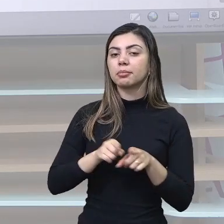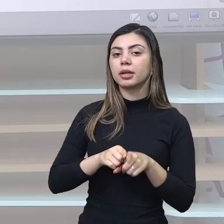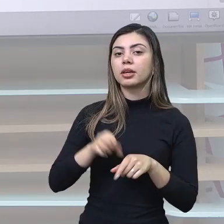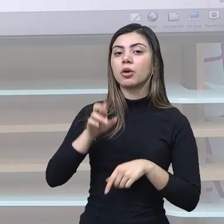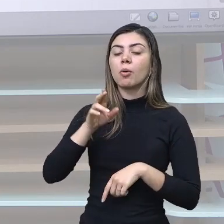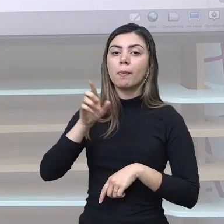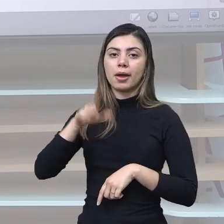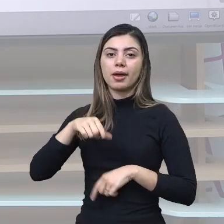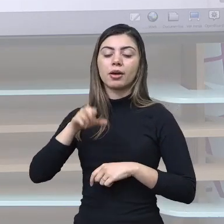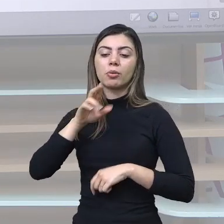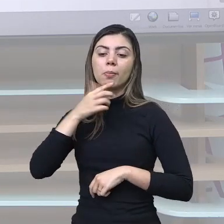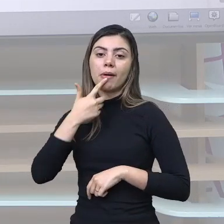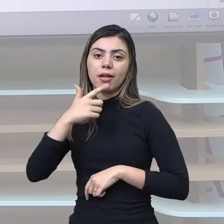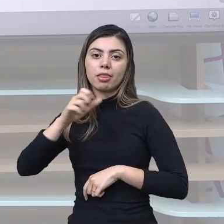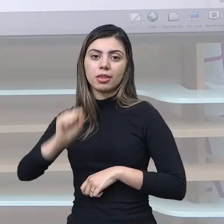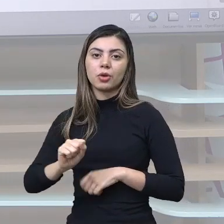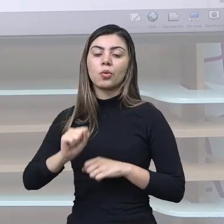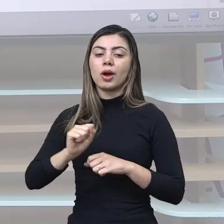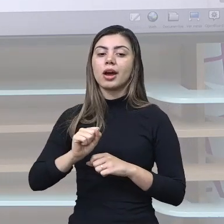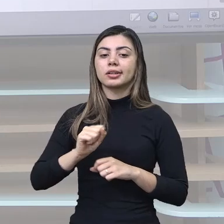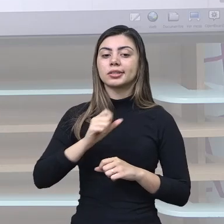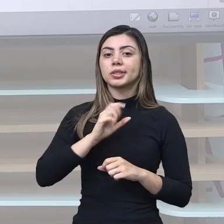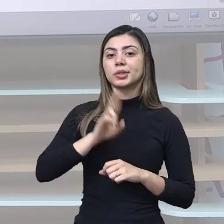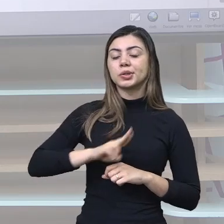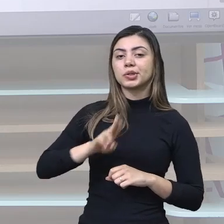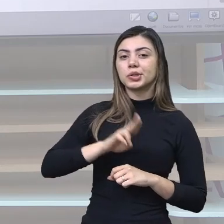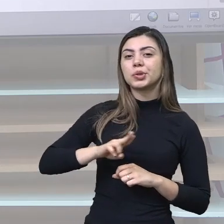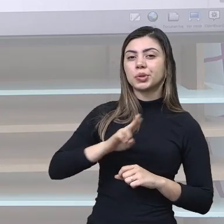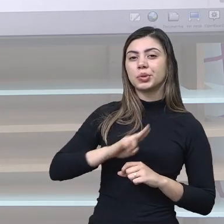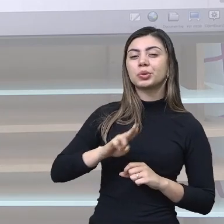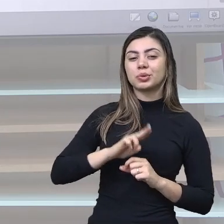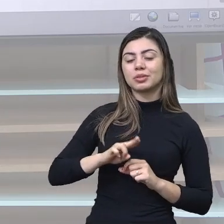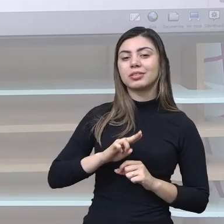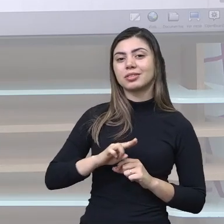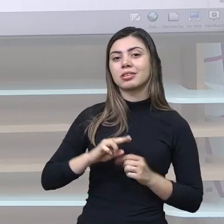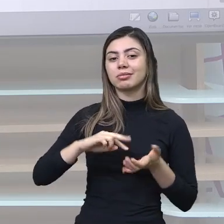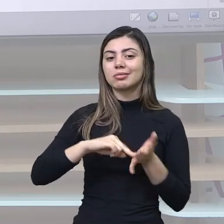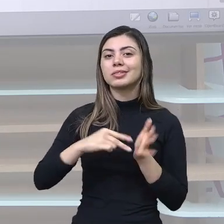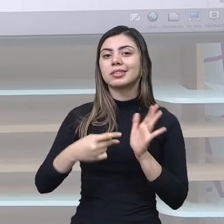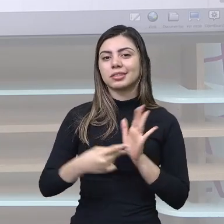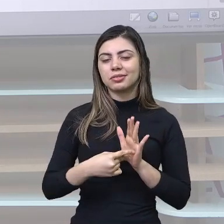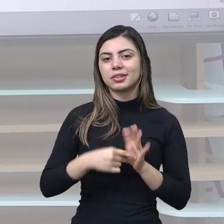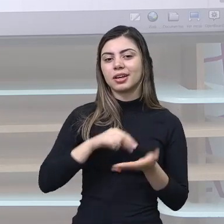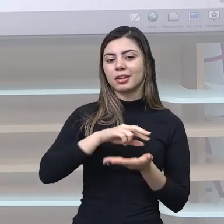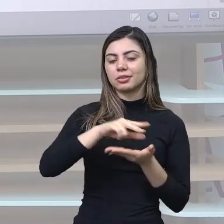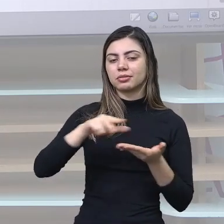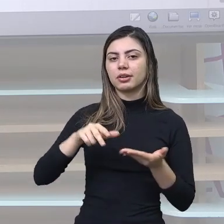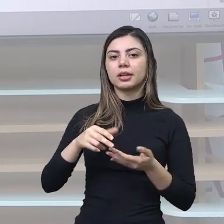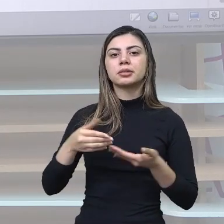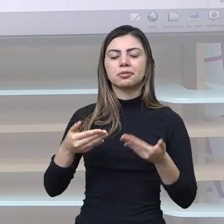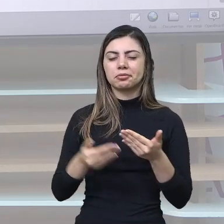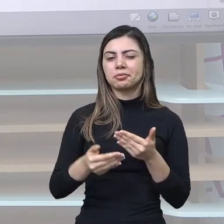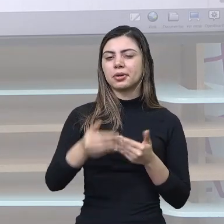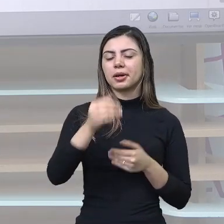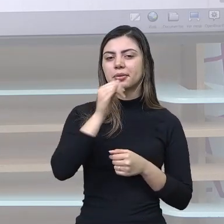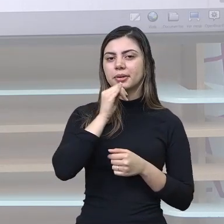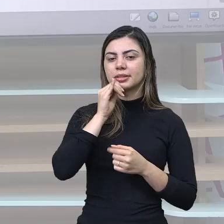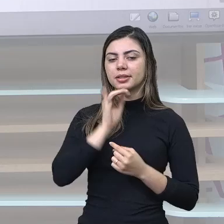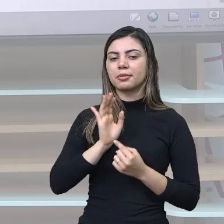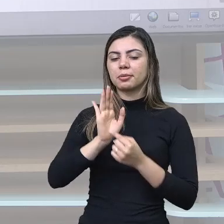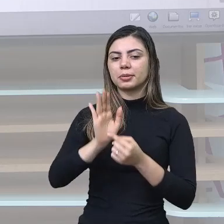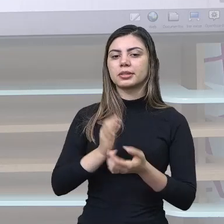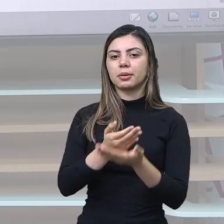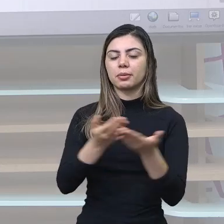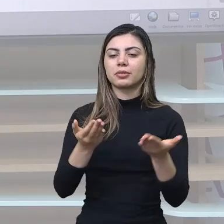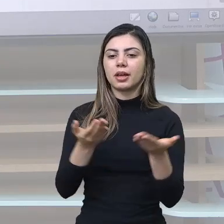conotativa do mundo figurado, né? Do autor. Vamos conhecer um exemplo aí sobre